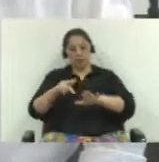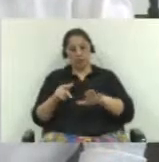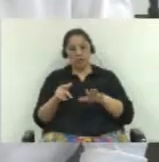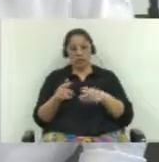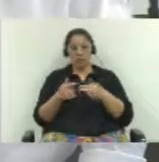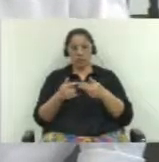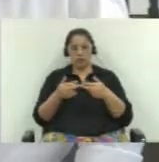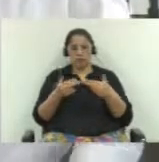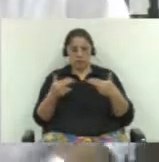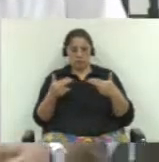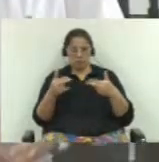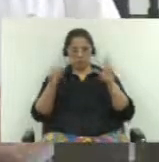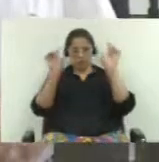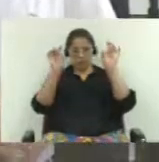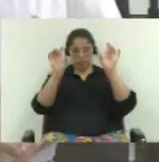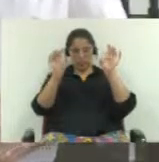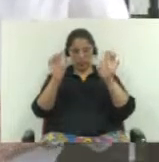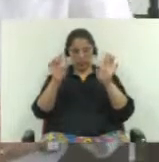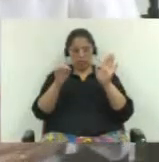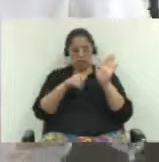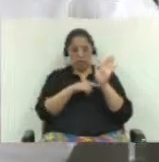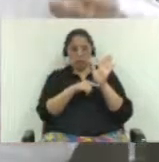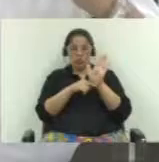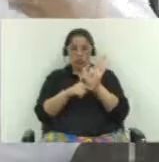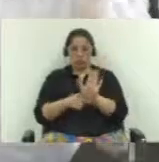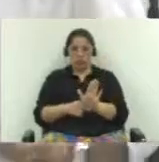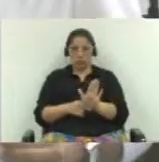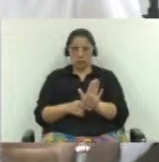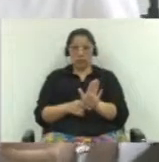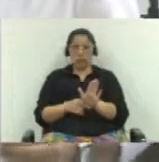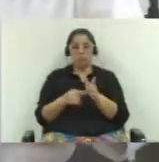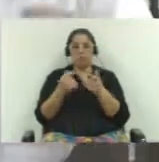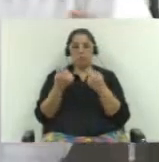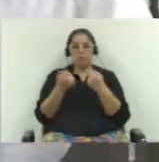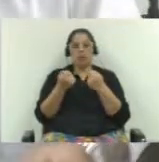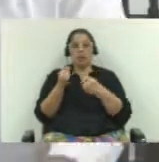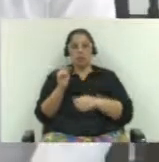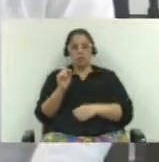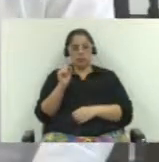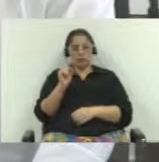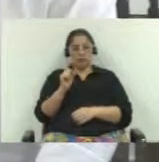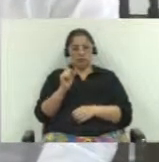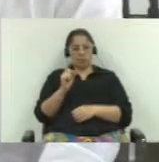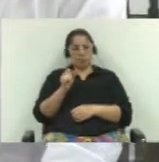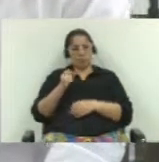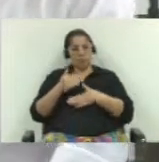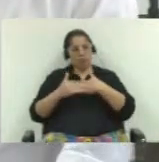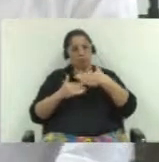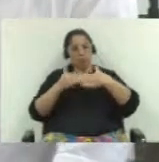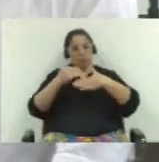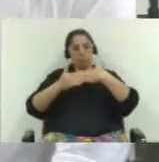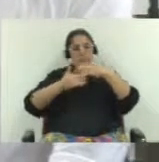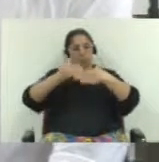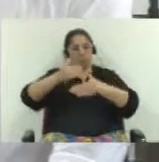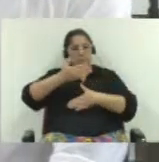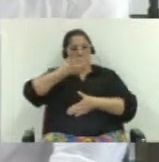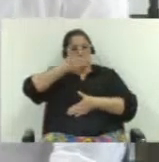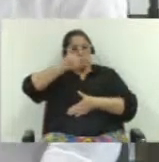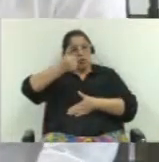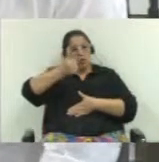queimados. Ortopedia no estado de São Paulo inteiro e várias outras especialidades que nós temos a preceptoria. E essa